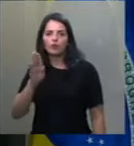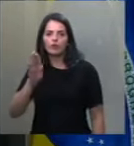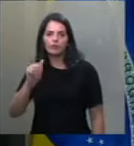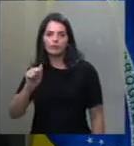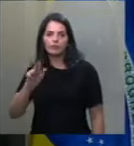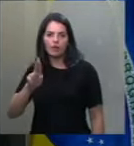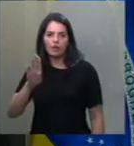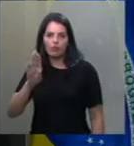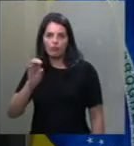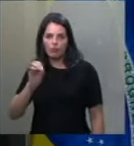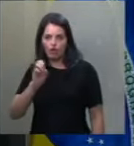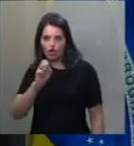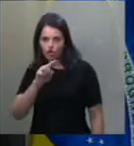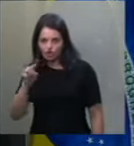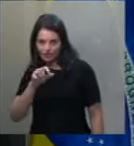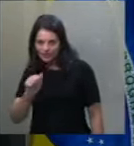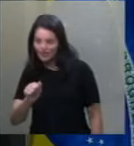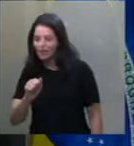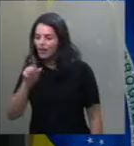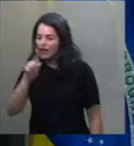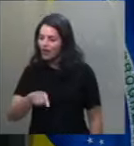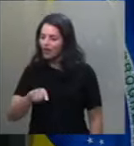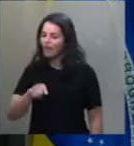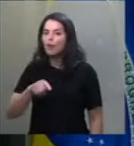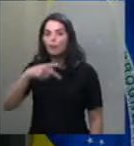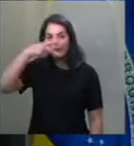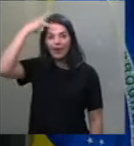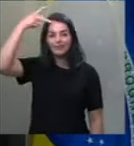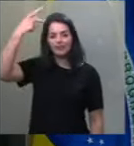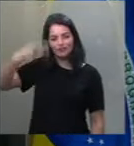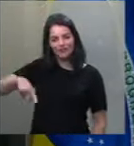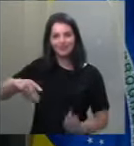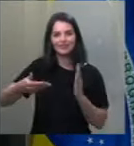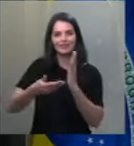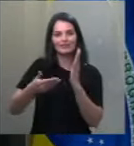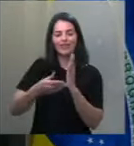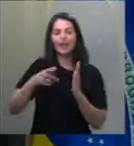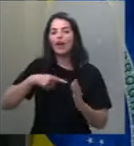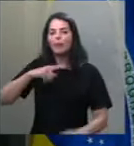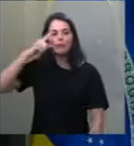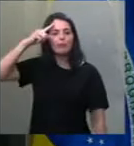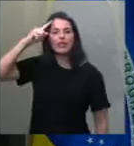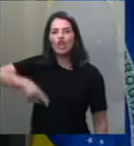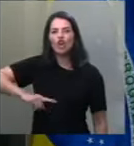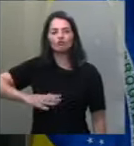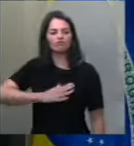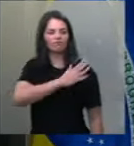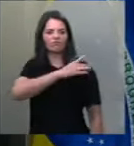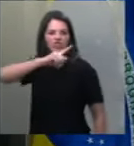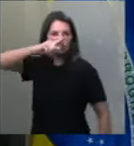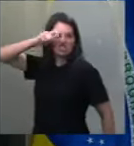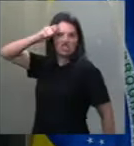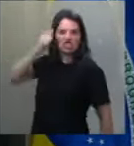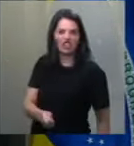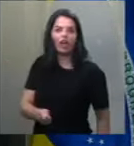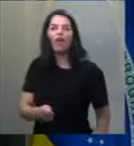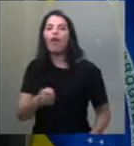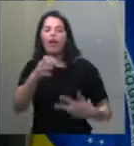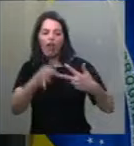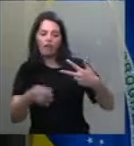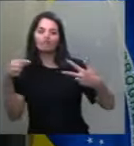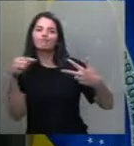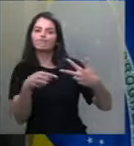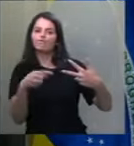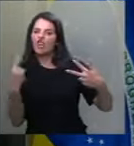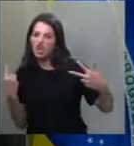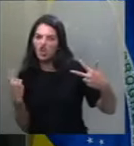dessa casa. A pior ditadura é a do poder judiciário. Contra ela não